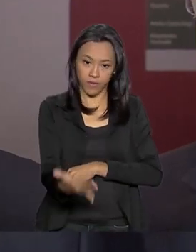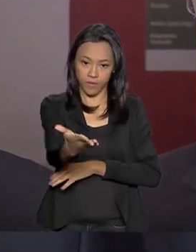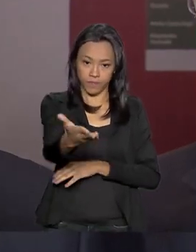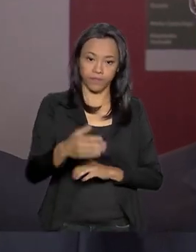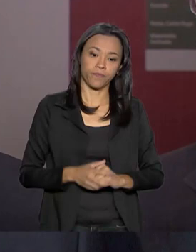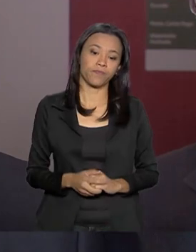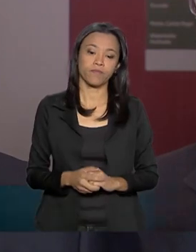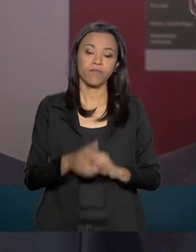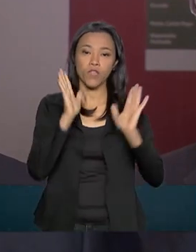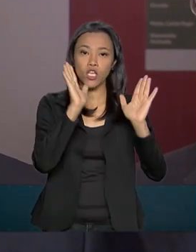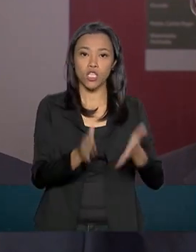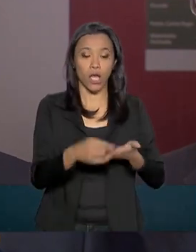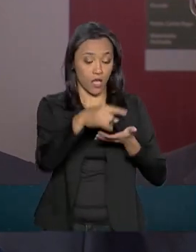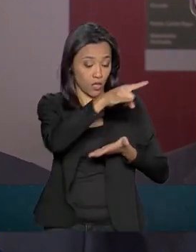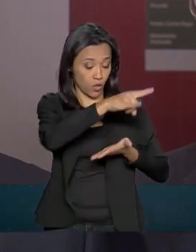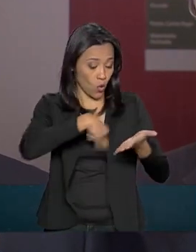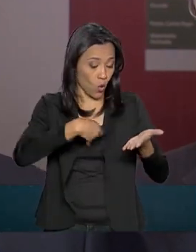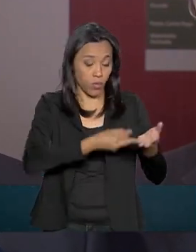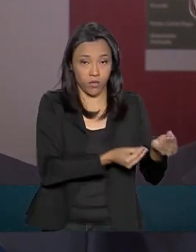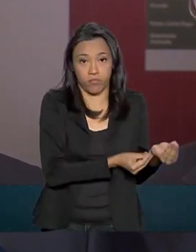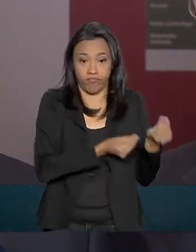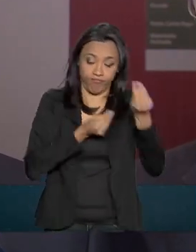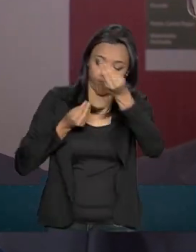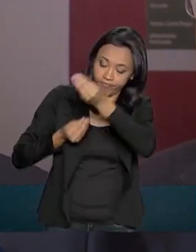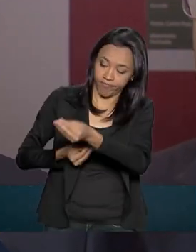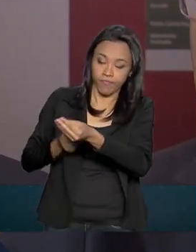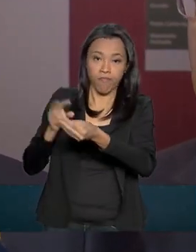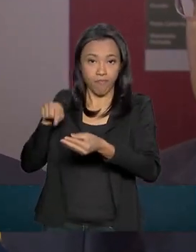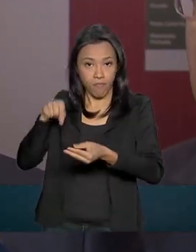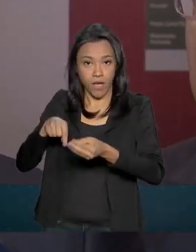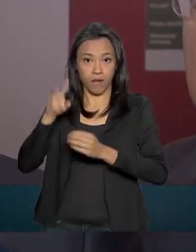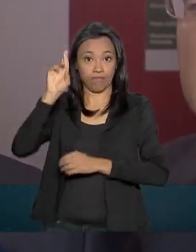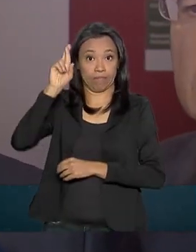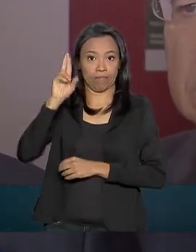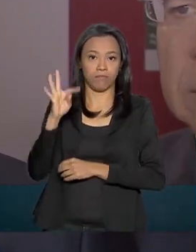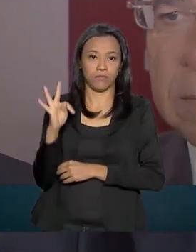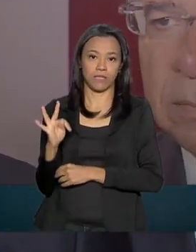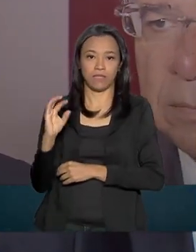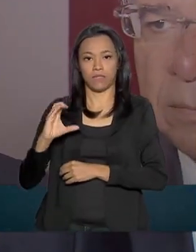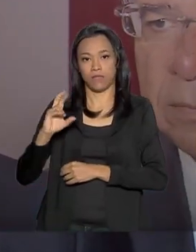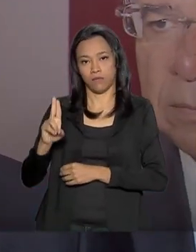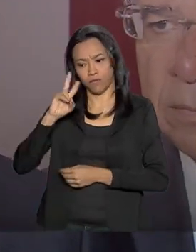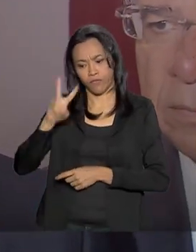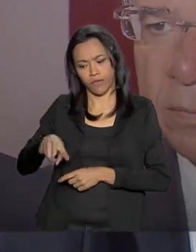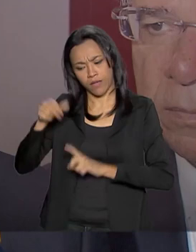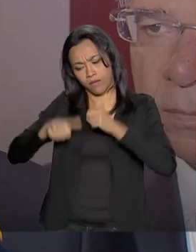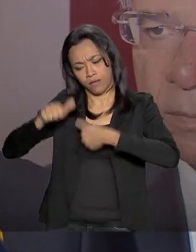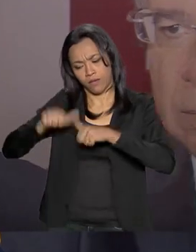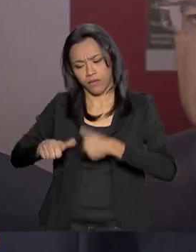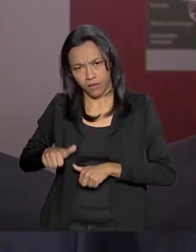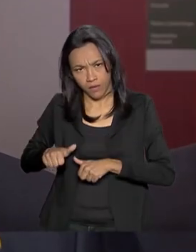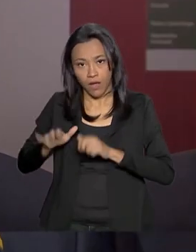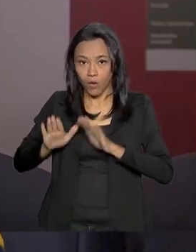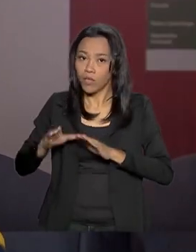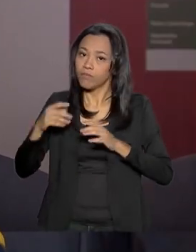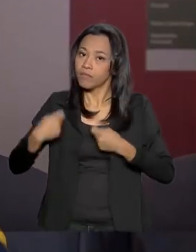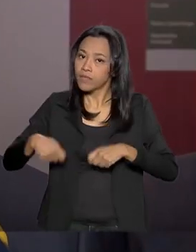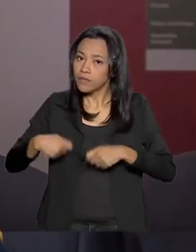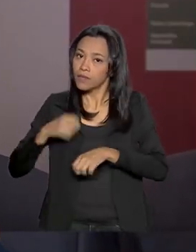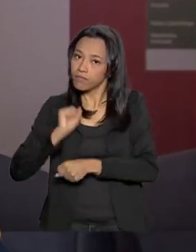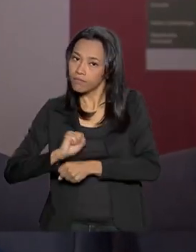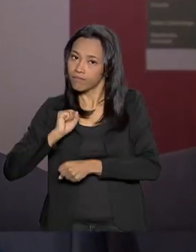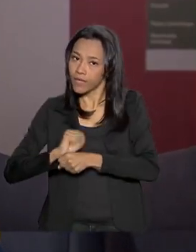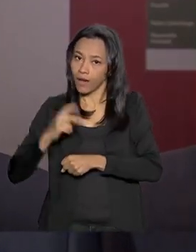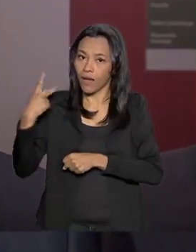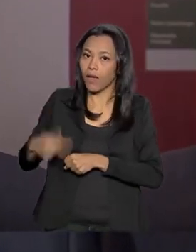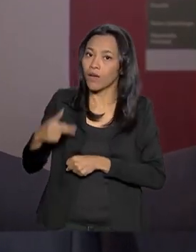Entregamos o documento aqui para avaliação do Tribunal de Contas da União. Agora tem vários passos. O Tribunal de Contas da União tem o seu